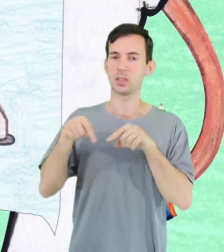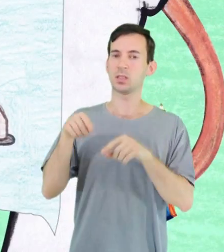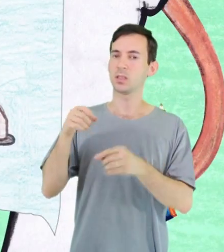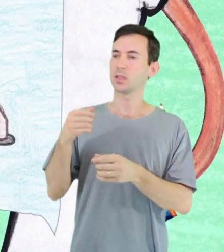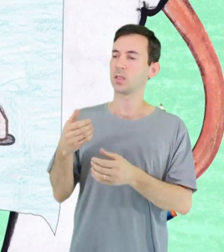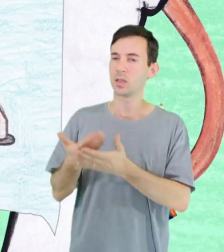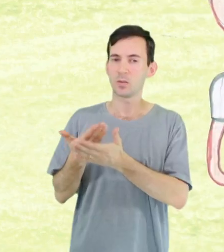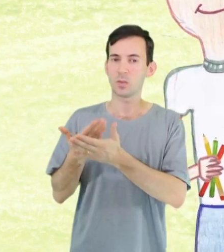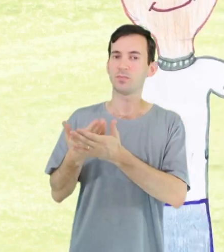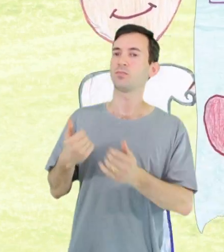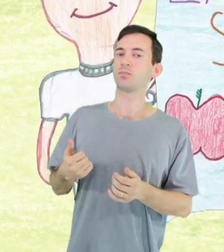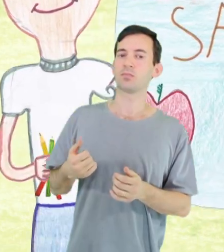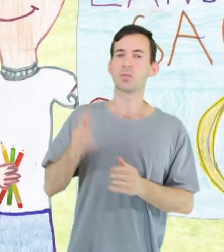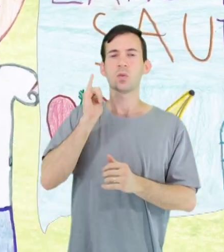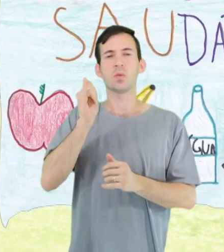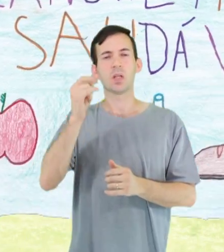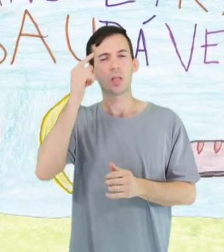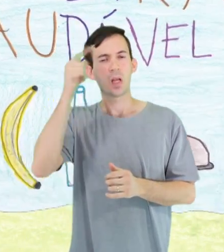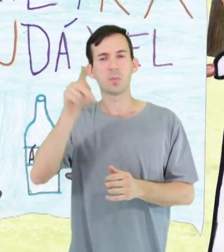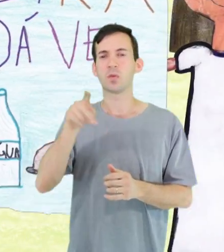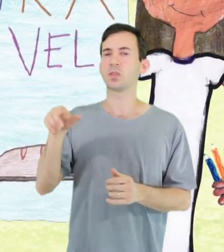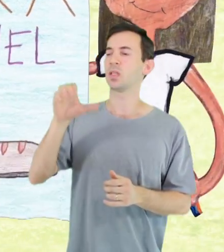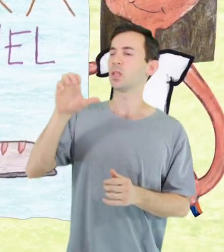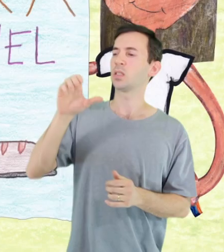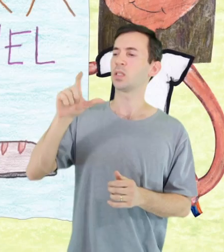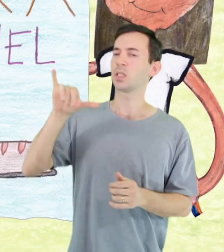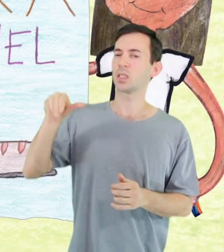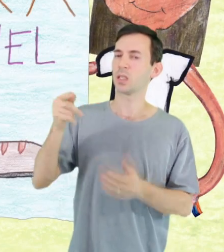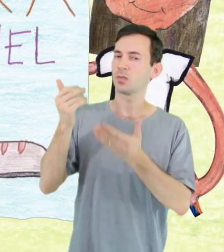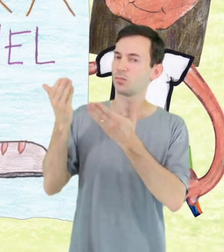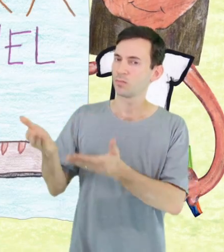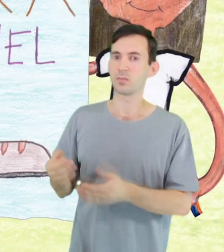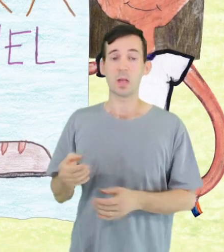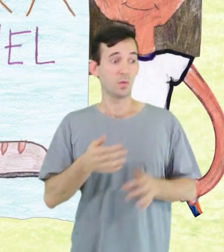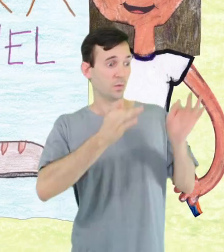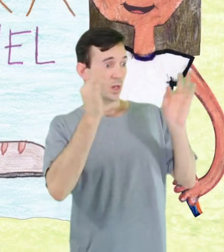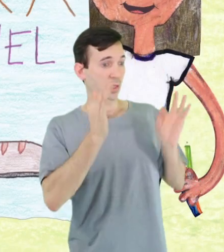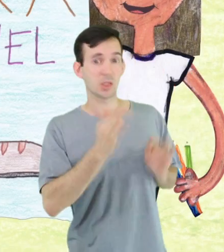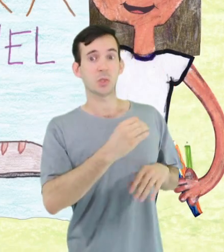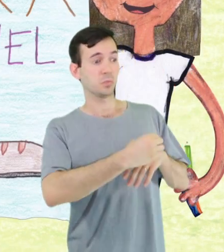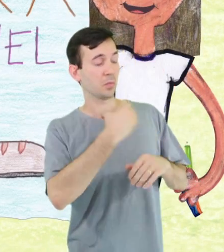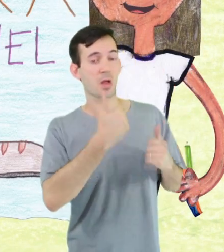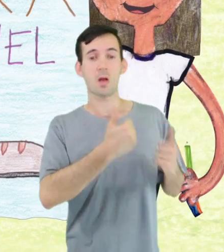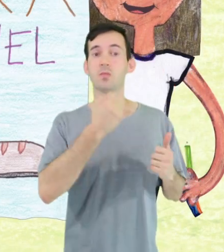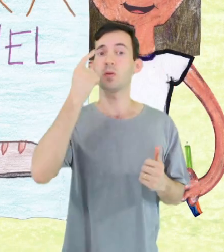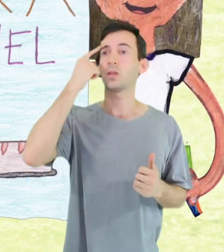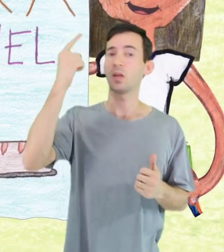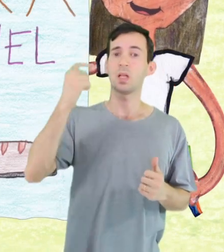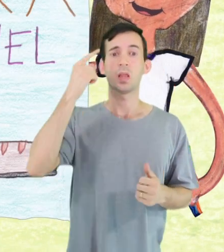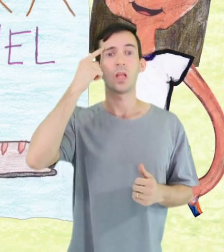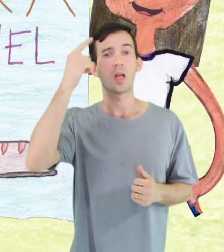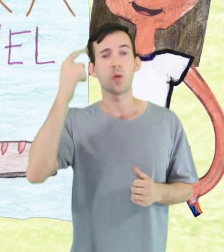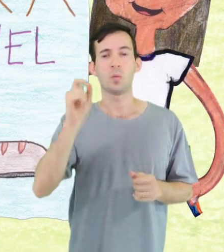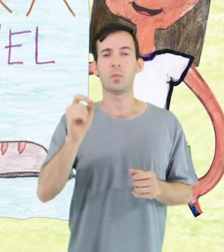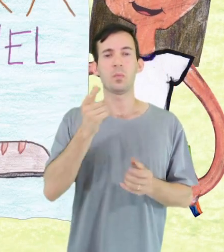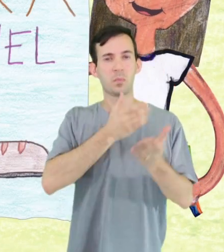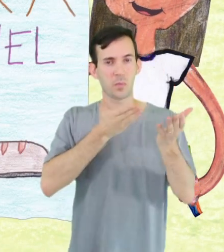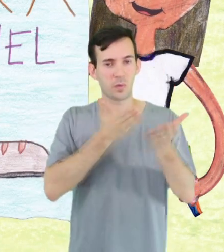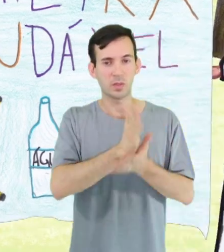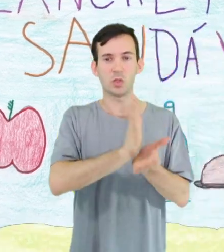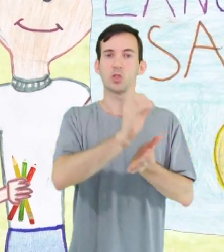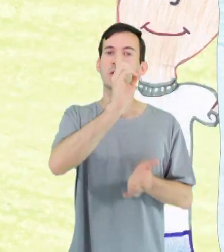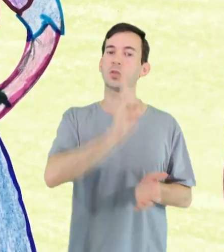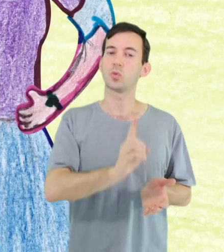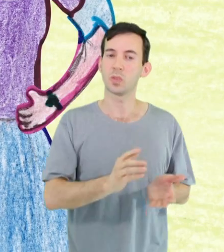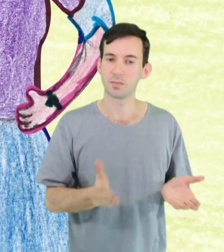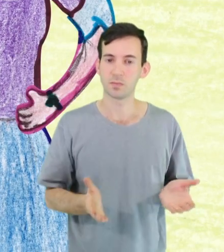cartaz ficou pronto, levaram-no para a aula. Montaram toda a ideia à professora Celinha, que ficou muito feliz com a iniciativa deles.